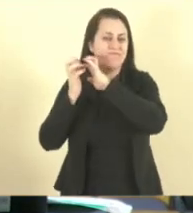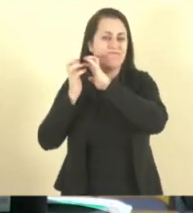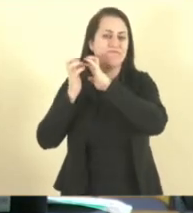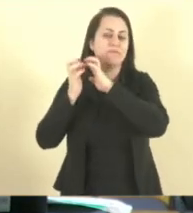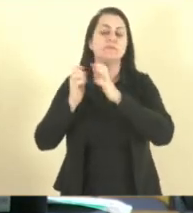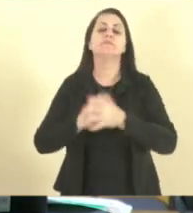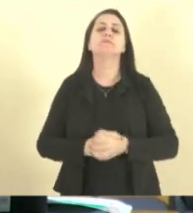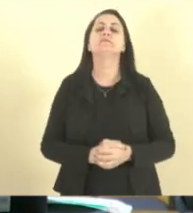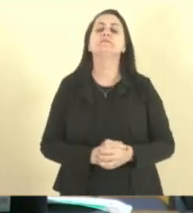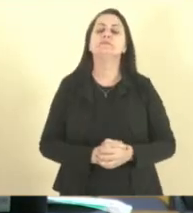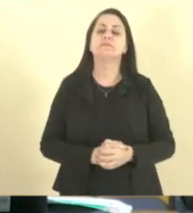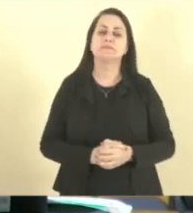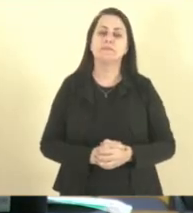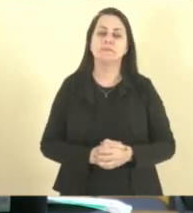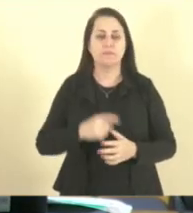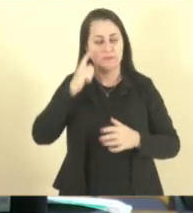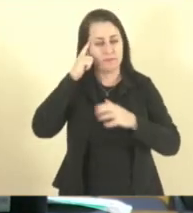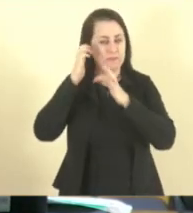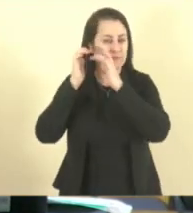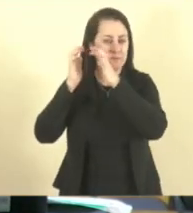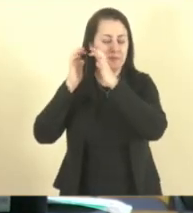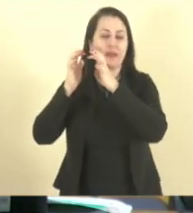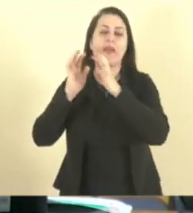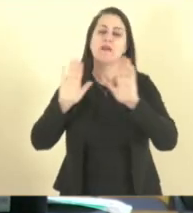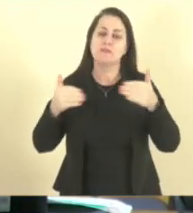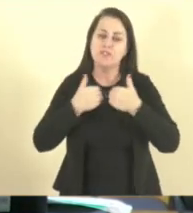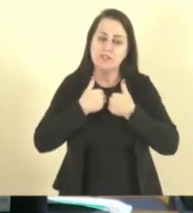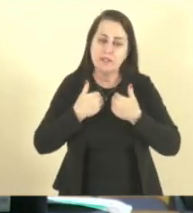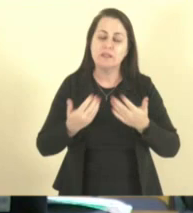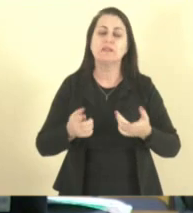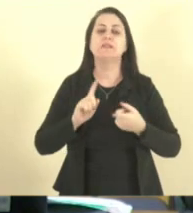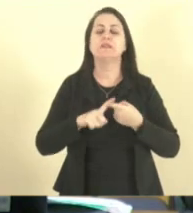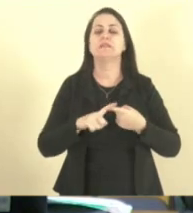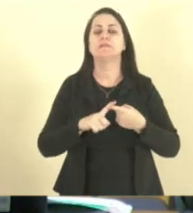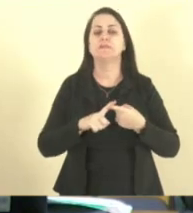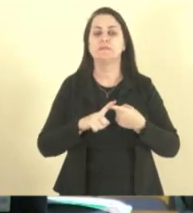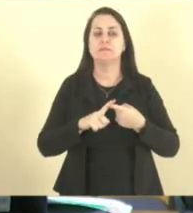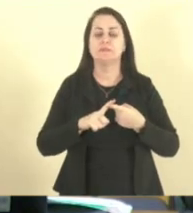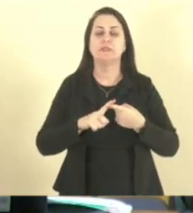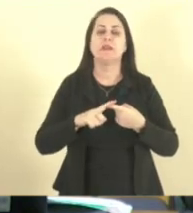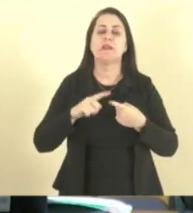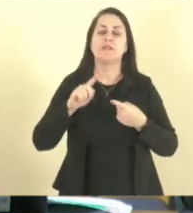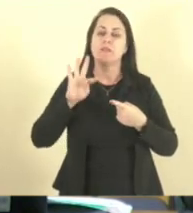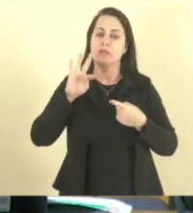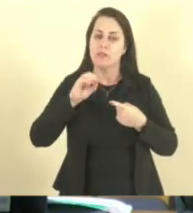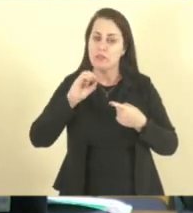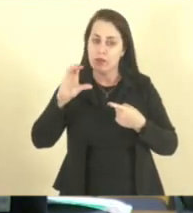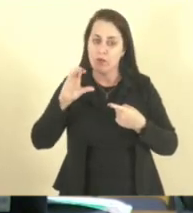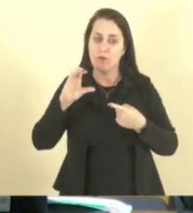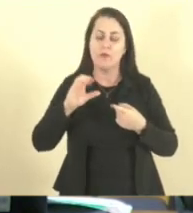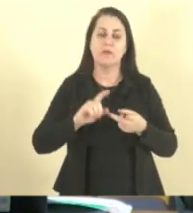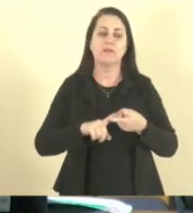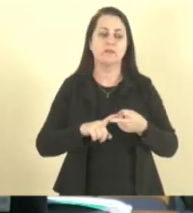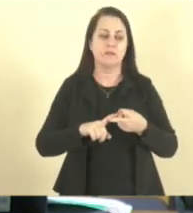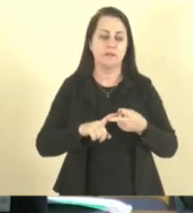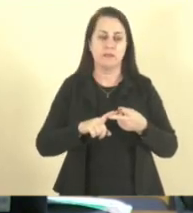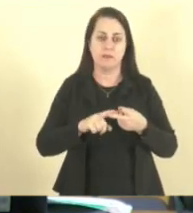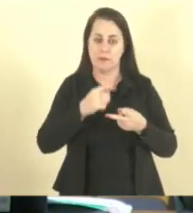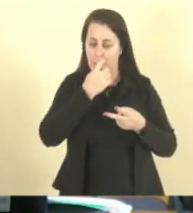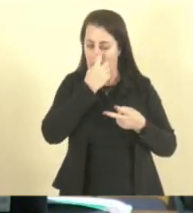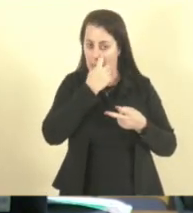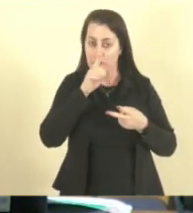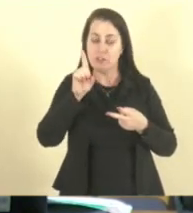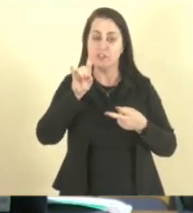neurodivergentes, que é o transtorno de espectro autista, o transtorno de espectro obsessivo compulsório, dispraxia,